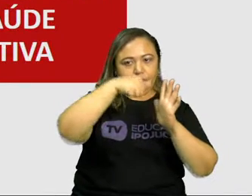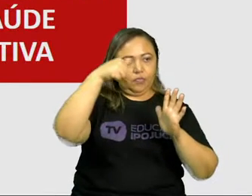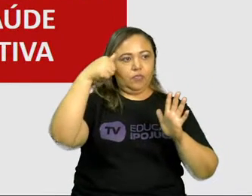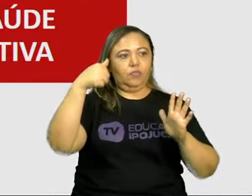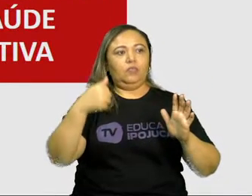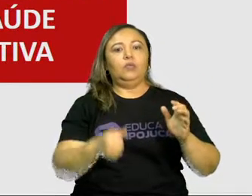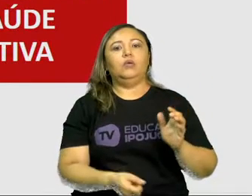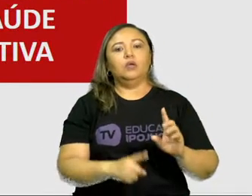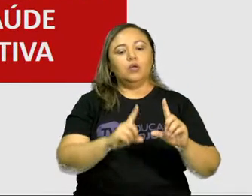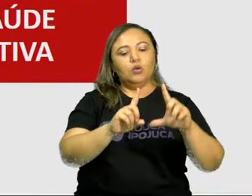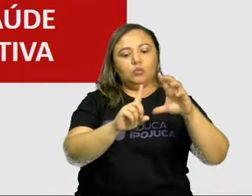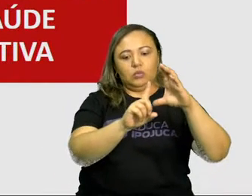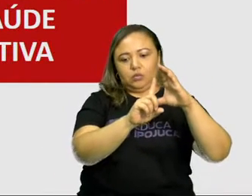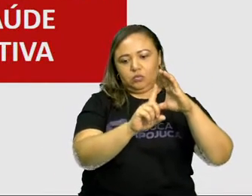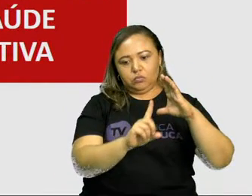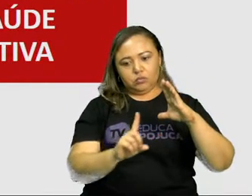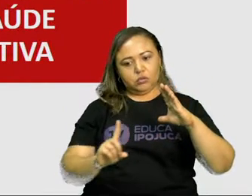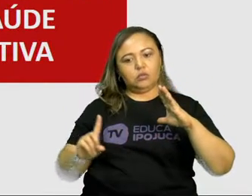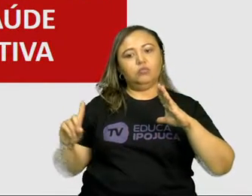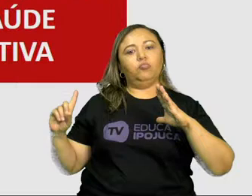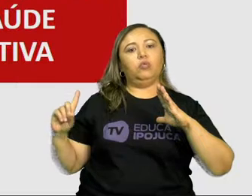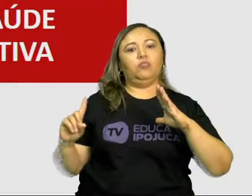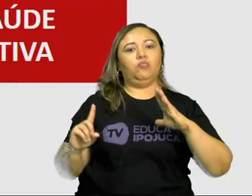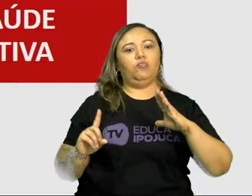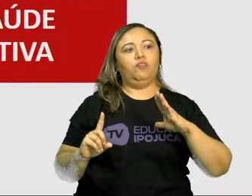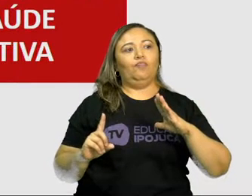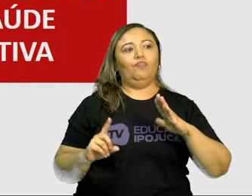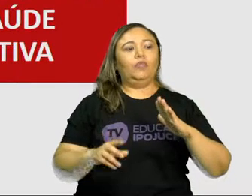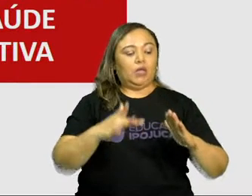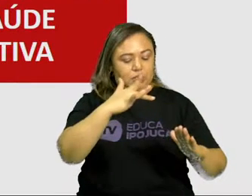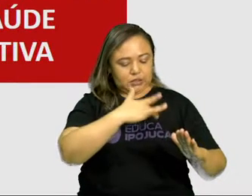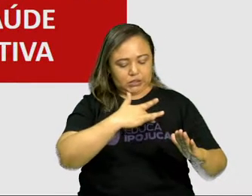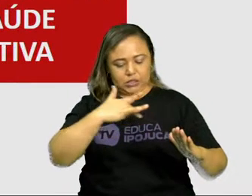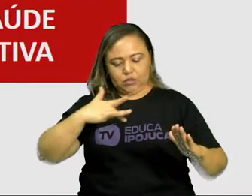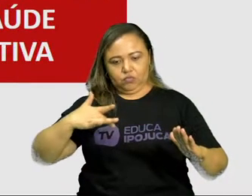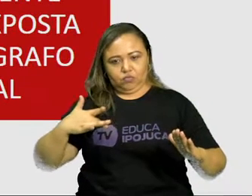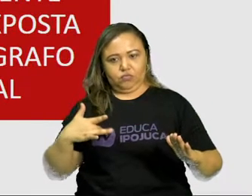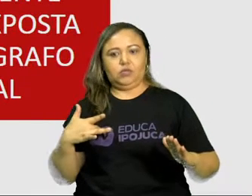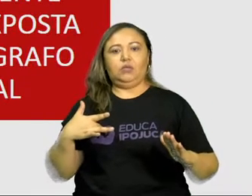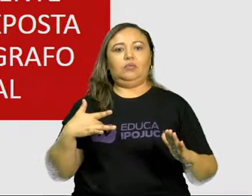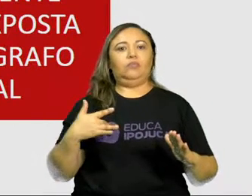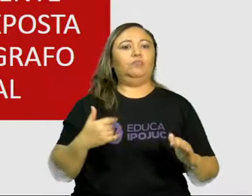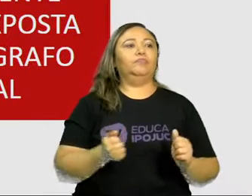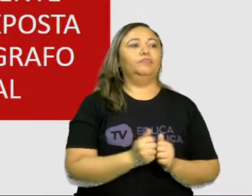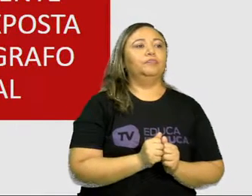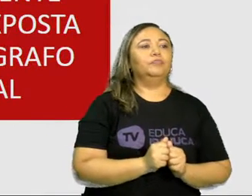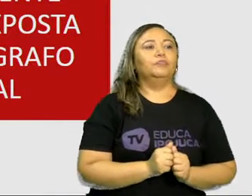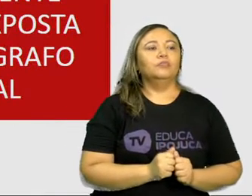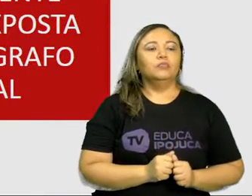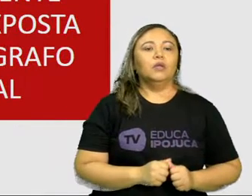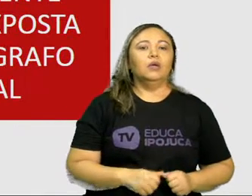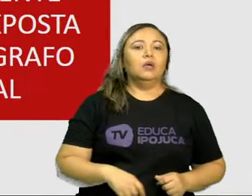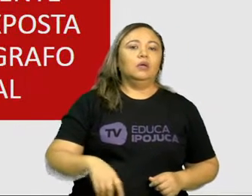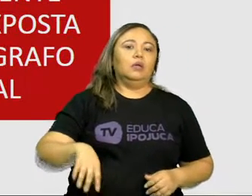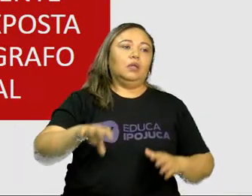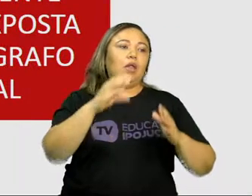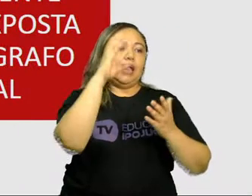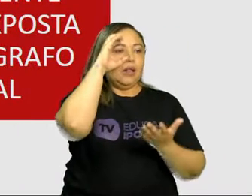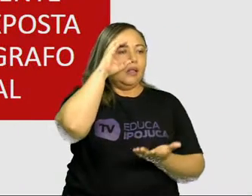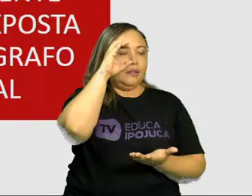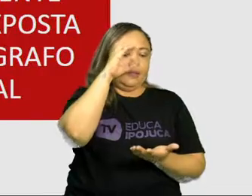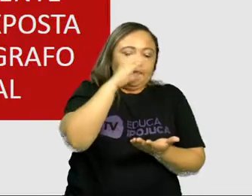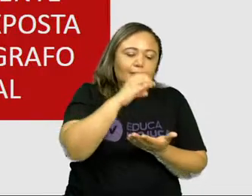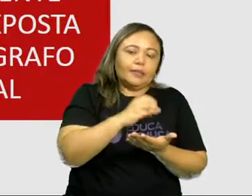ser o distanciamento social, é assunto de saúde coletiva. A tese,